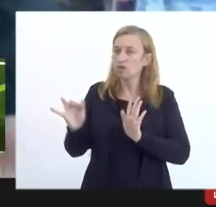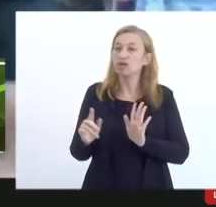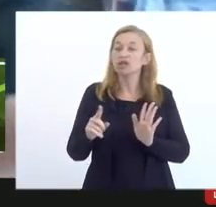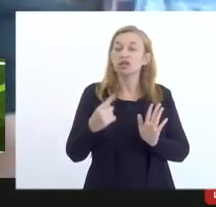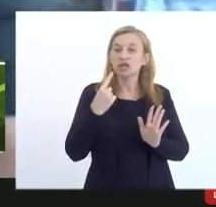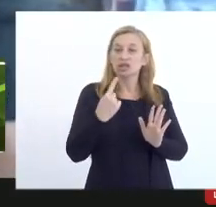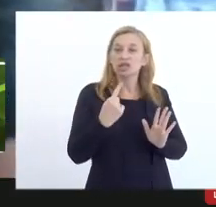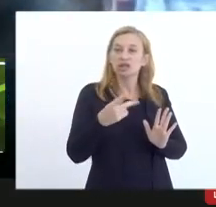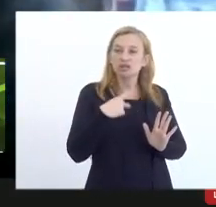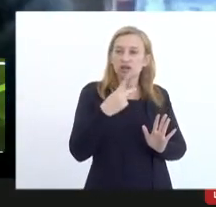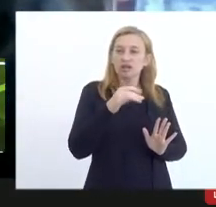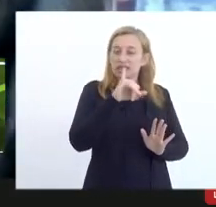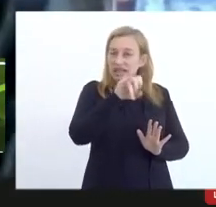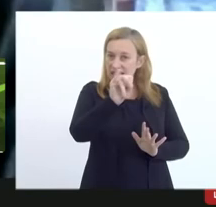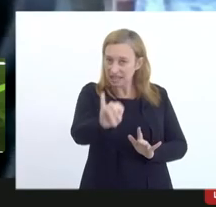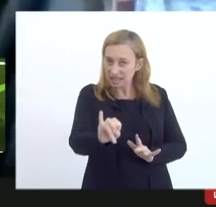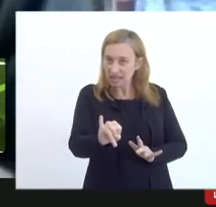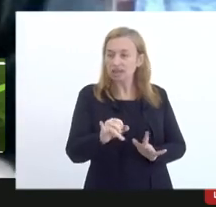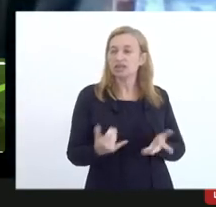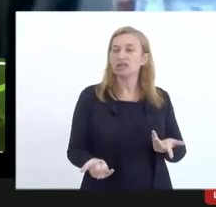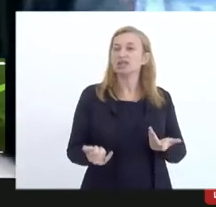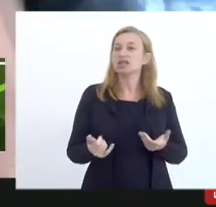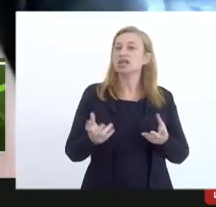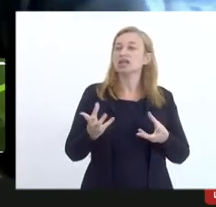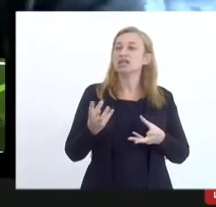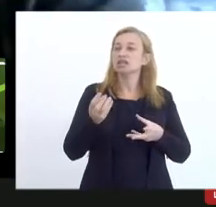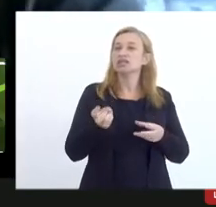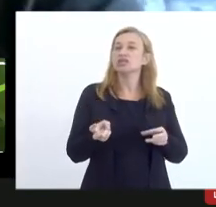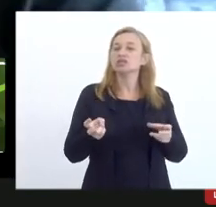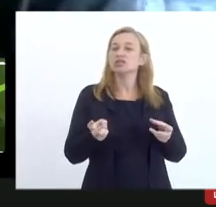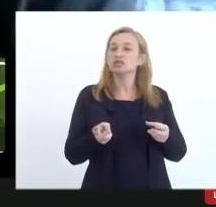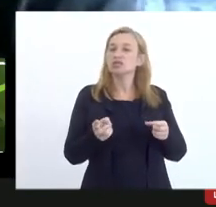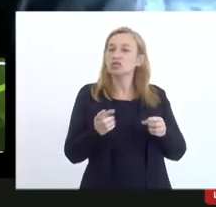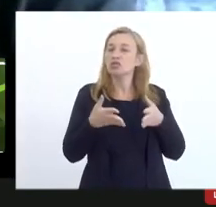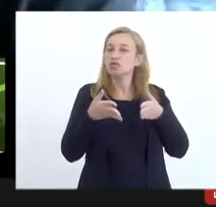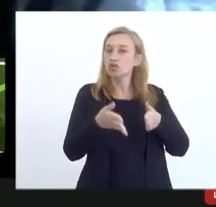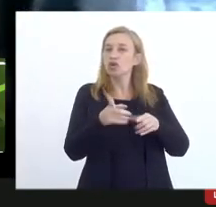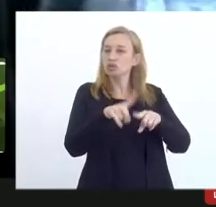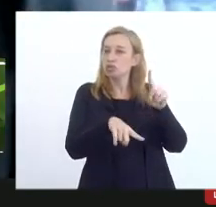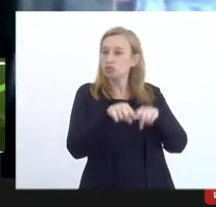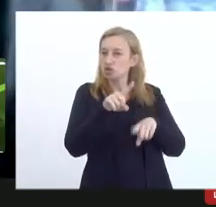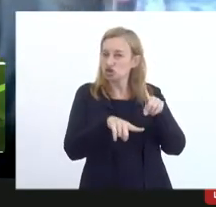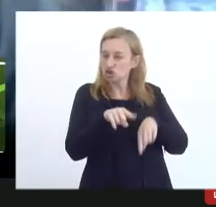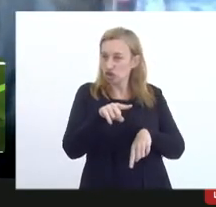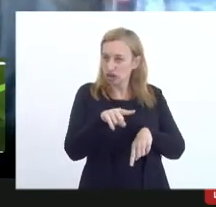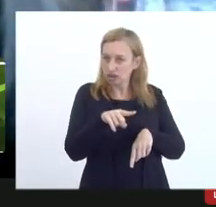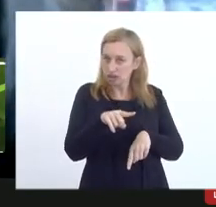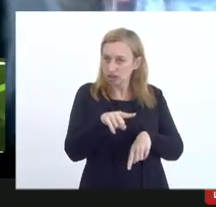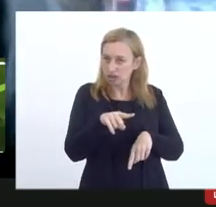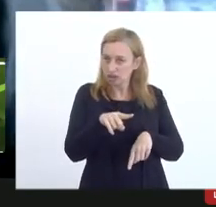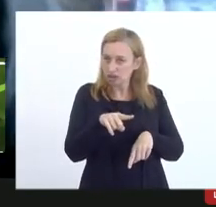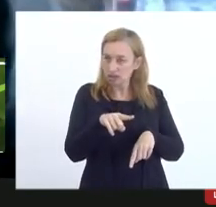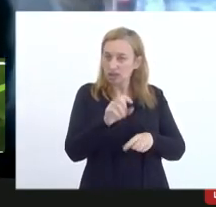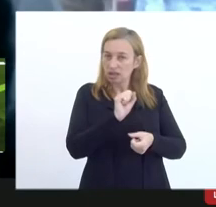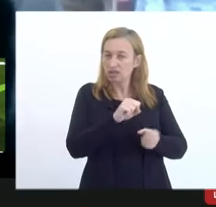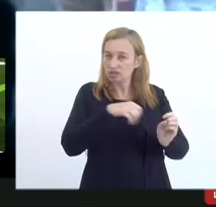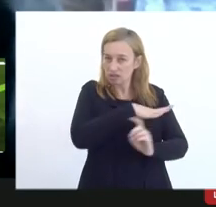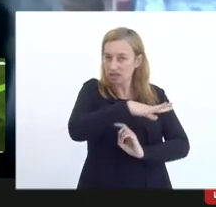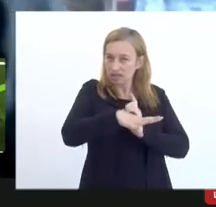a gente menciona o Salic, que a gente se entra em cima do objeto, que é, no fundo, que a sociedade espera.